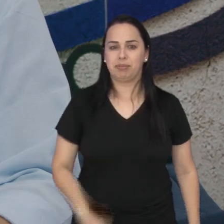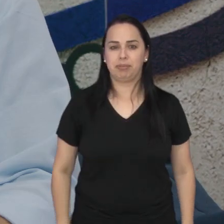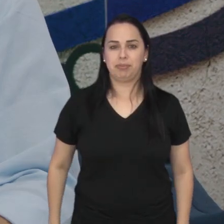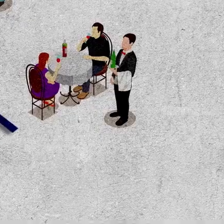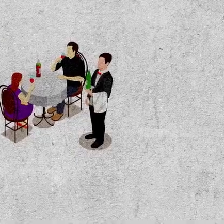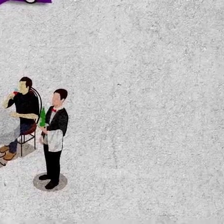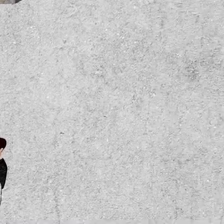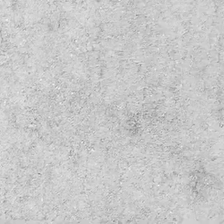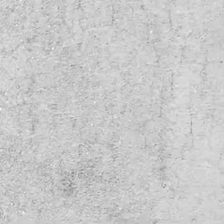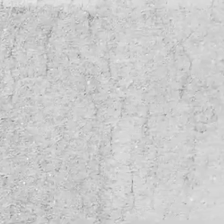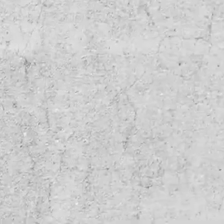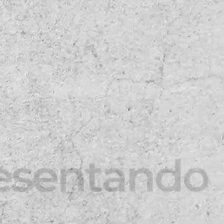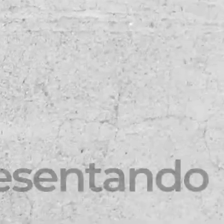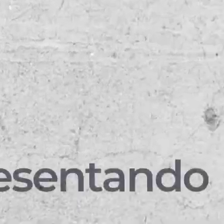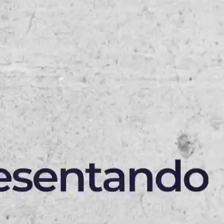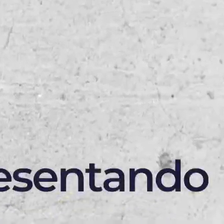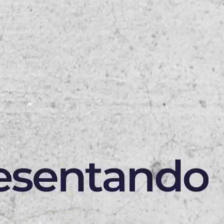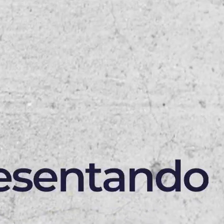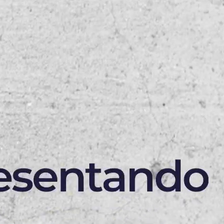volta já.